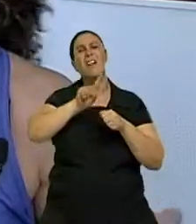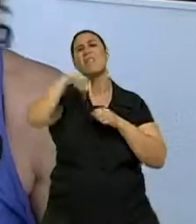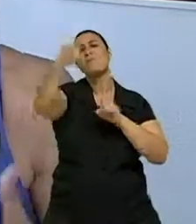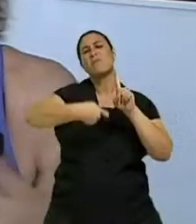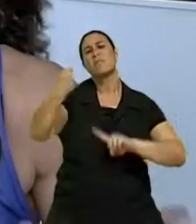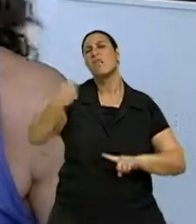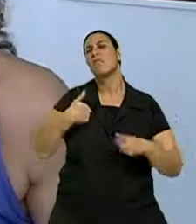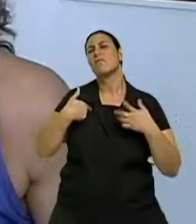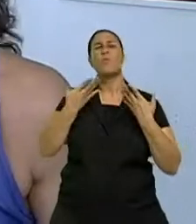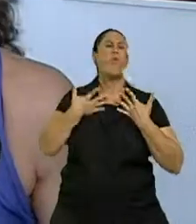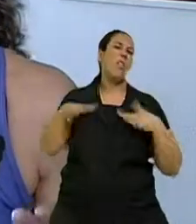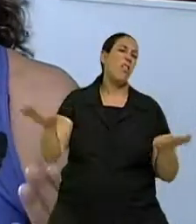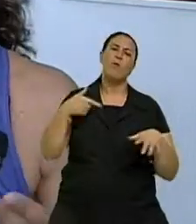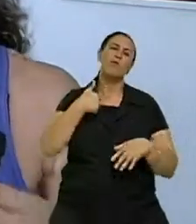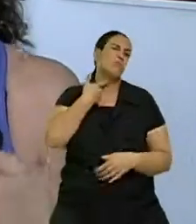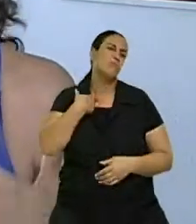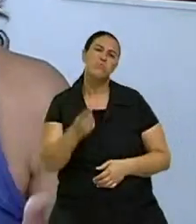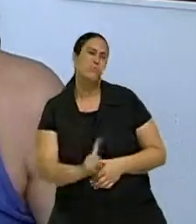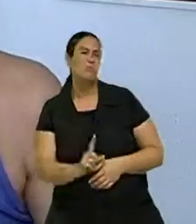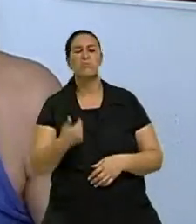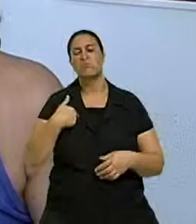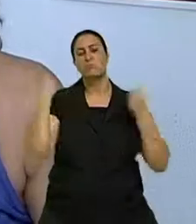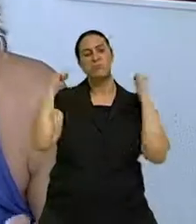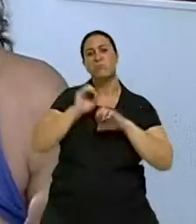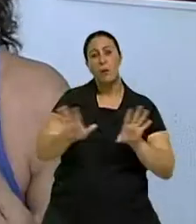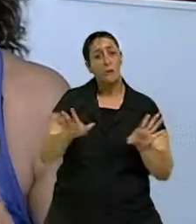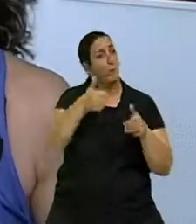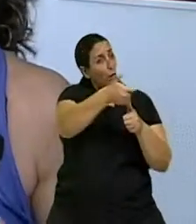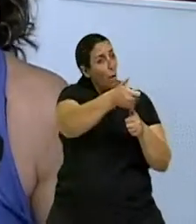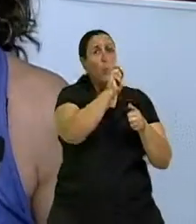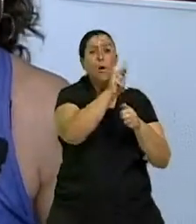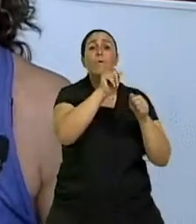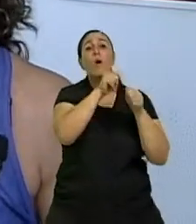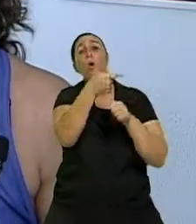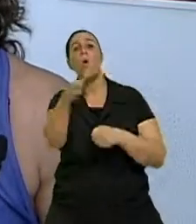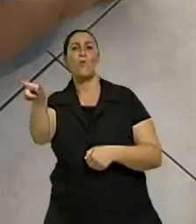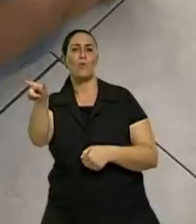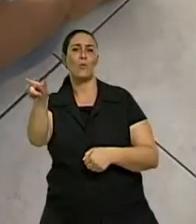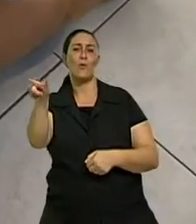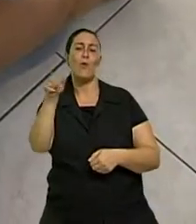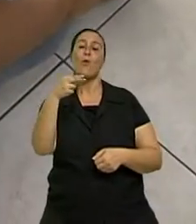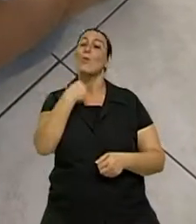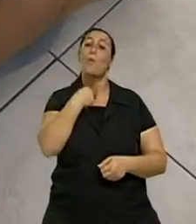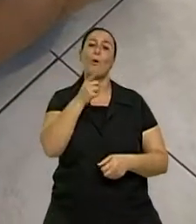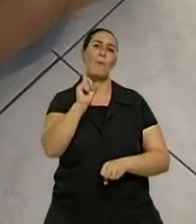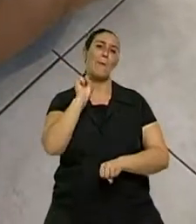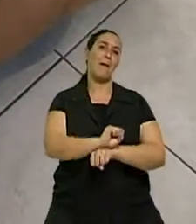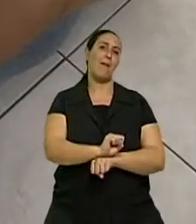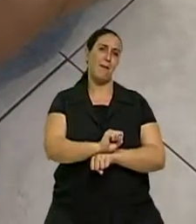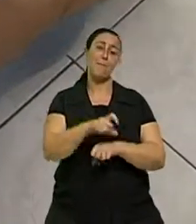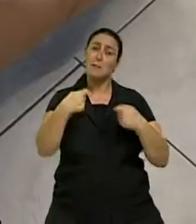em China. Não gosto mais. Então, vai fazer um outro esporte. O que a gente não pode é parar de fazer